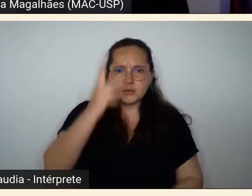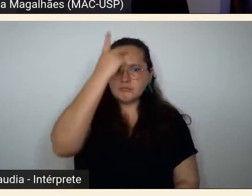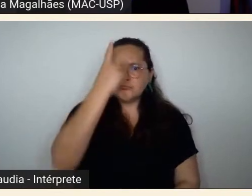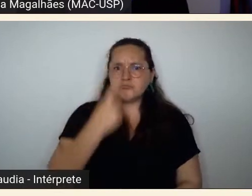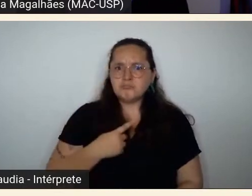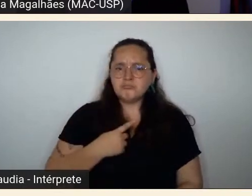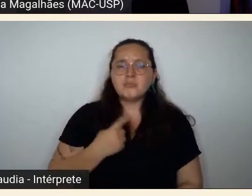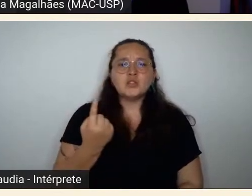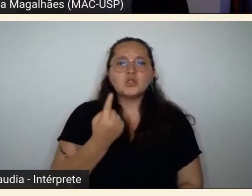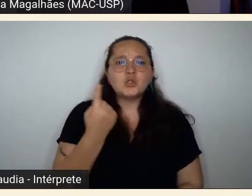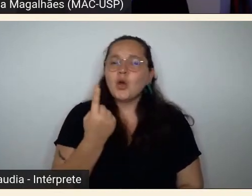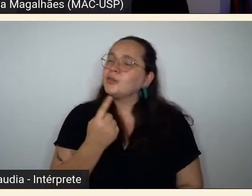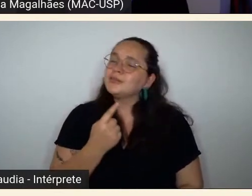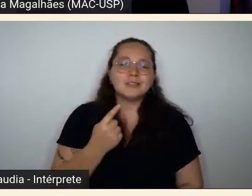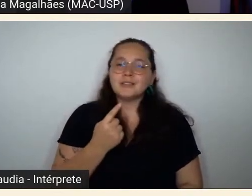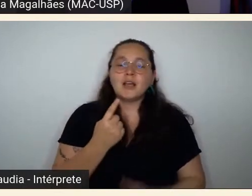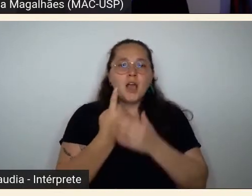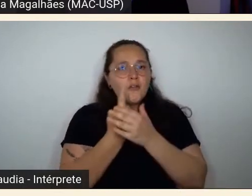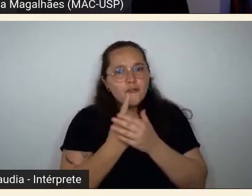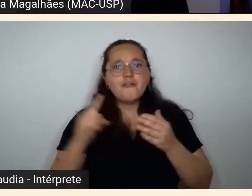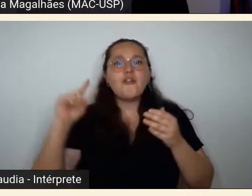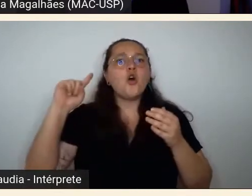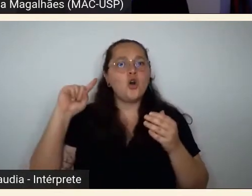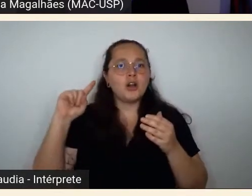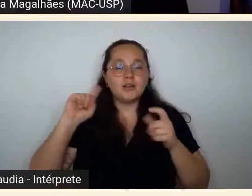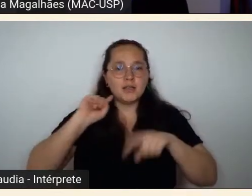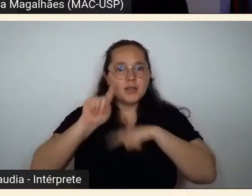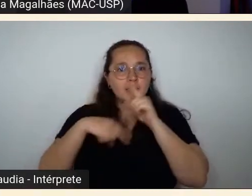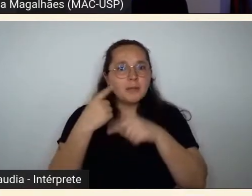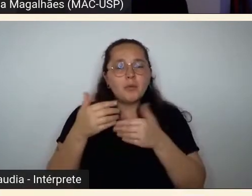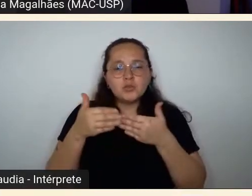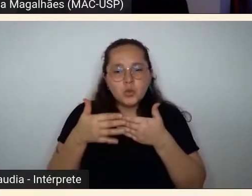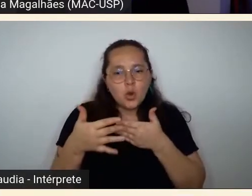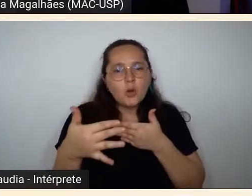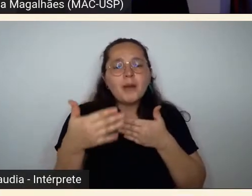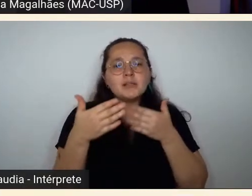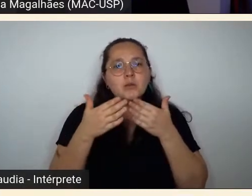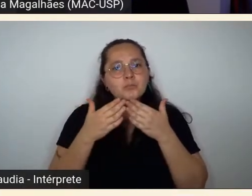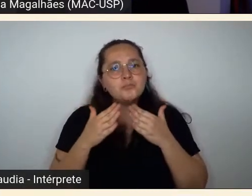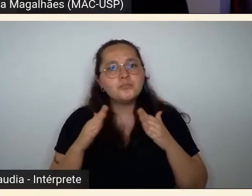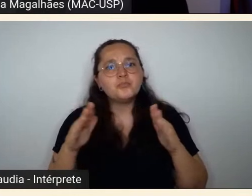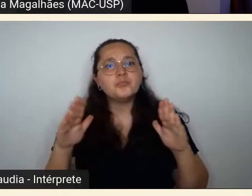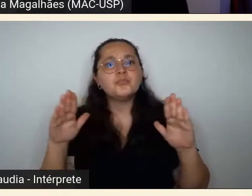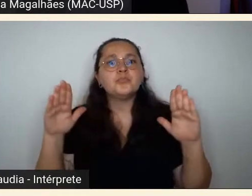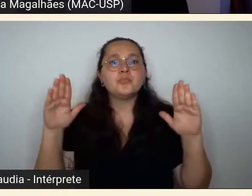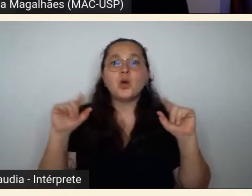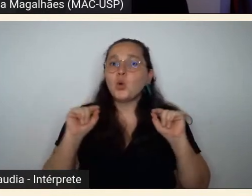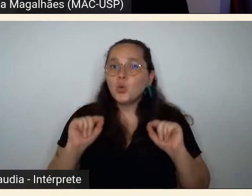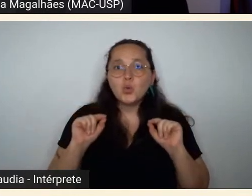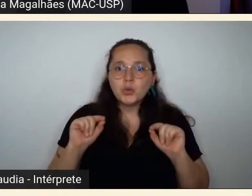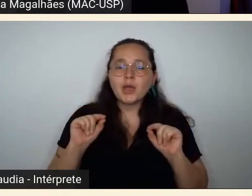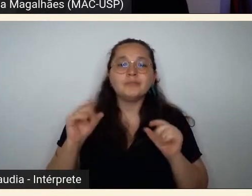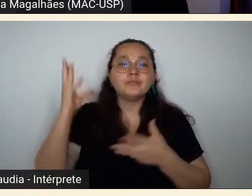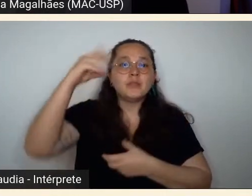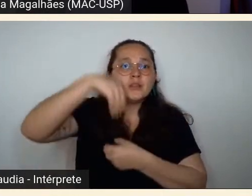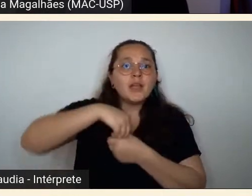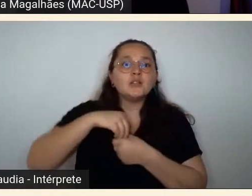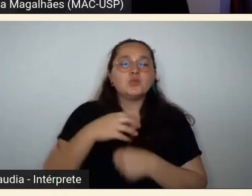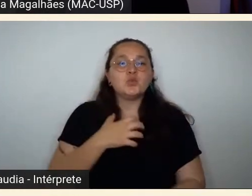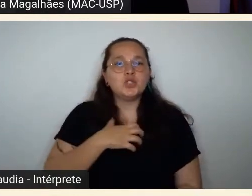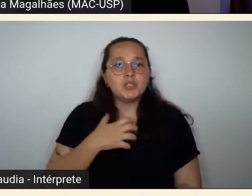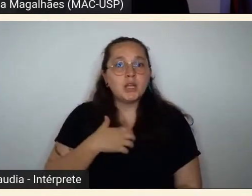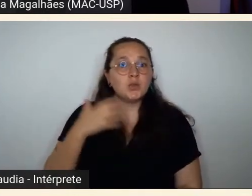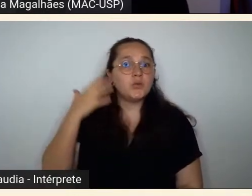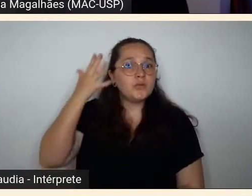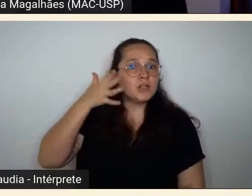centros do mundo que nessa altura começa a abrir as possibilidades de um discurso decolonial dentro do discurso vanguardista que